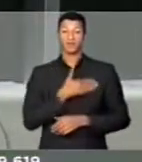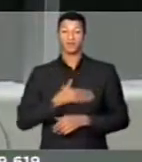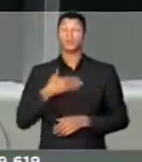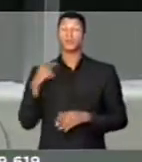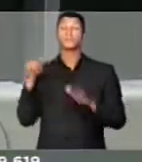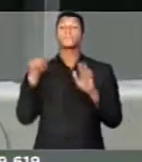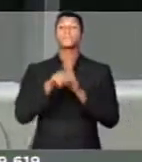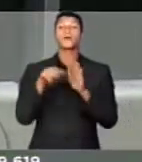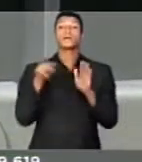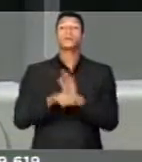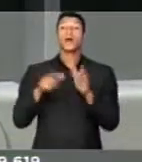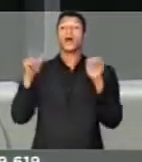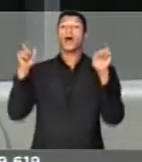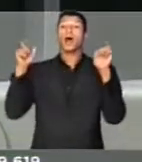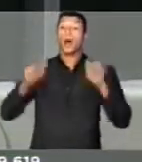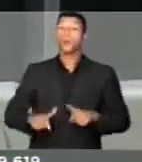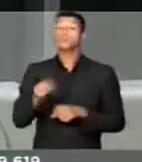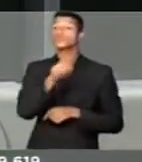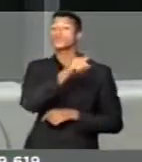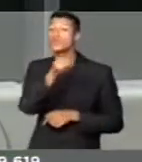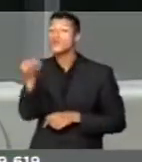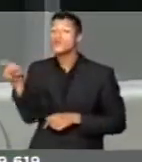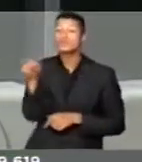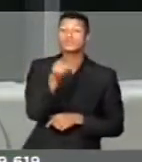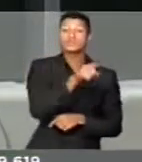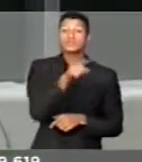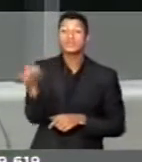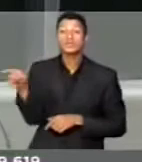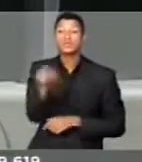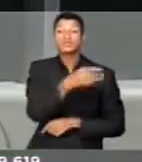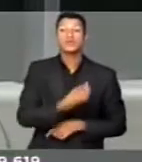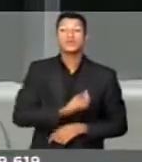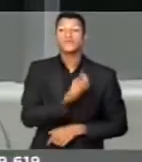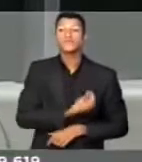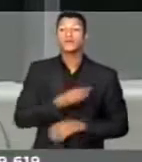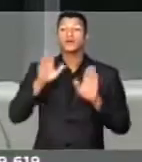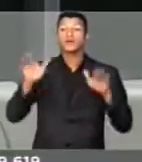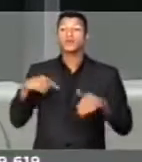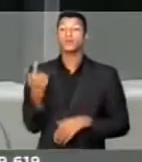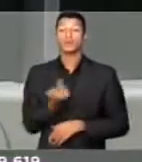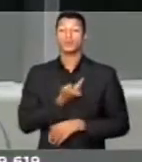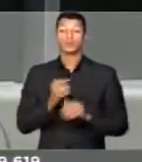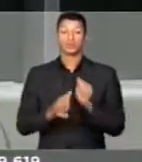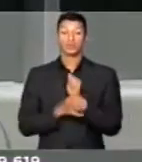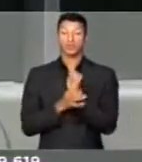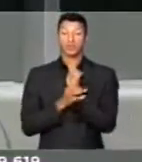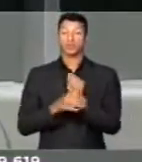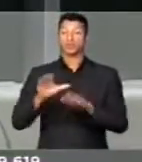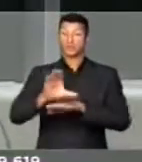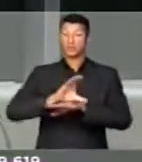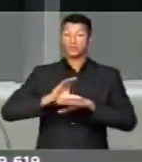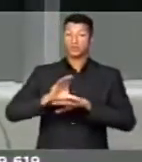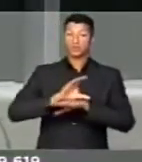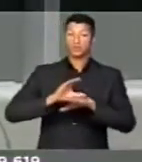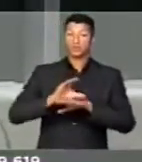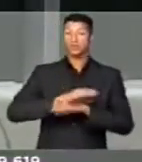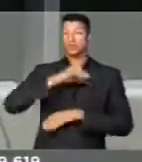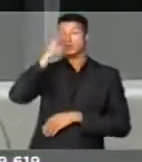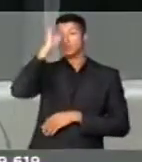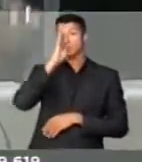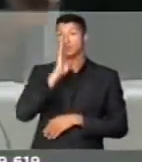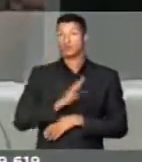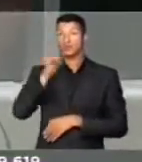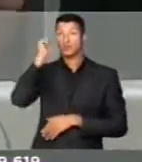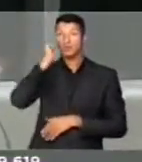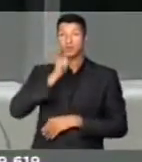perguntar aonde estavam, aonde estavam quando garantimos na Constituição brasileira